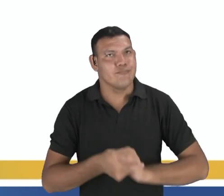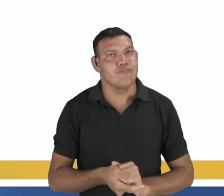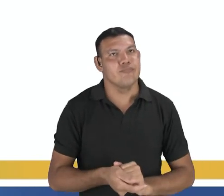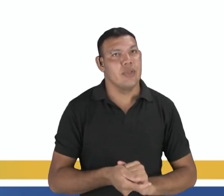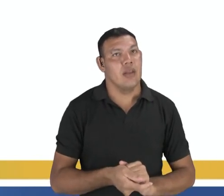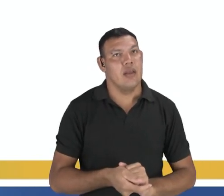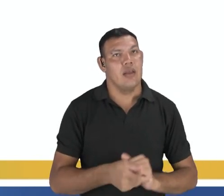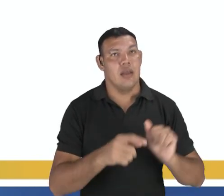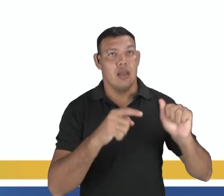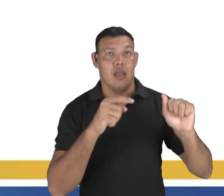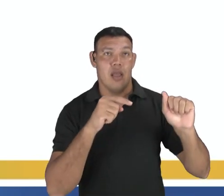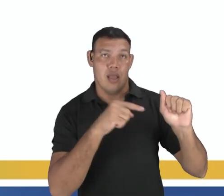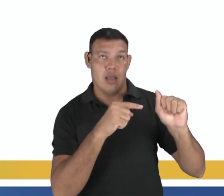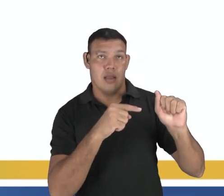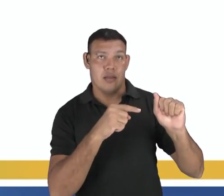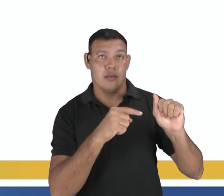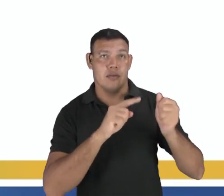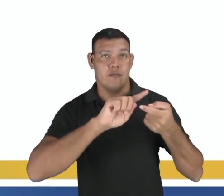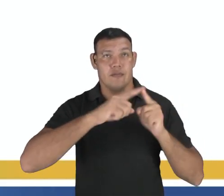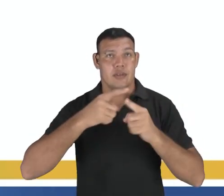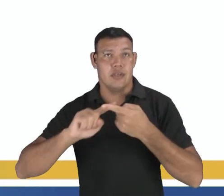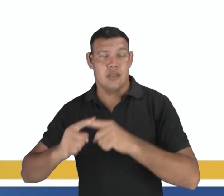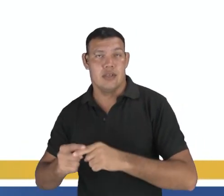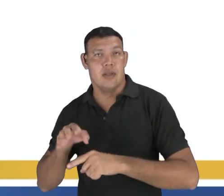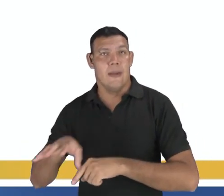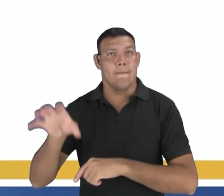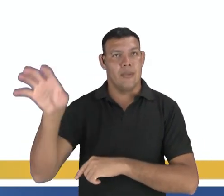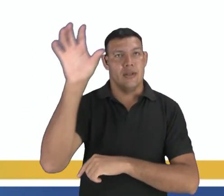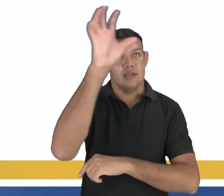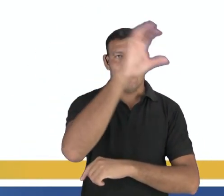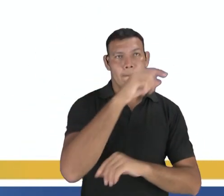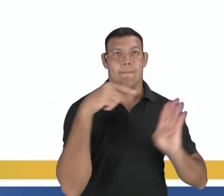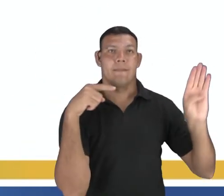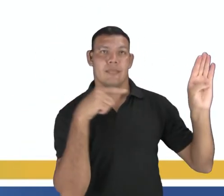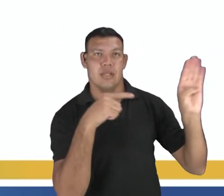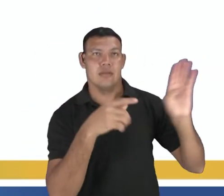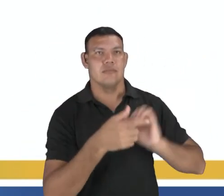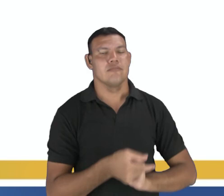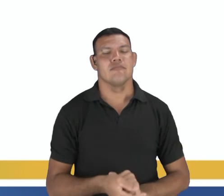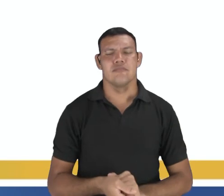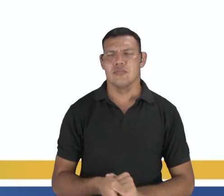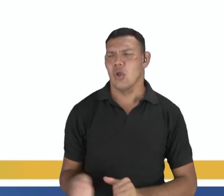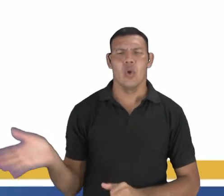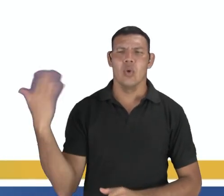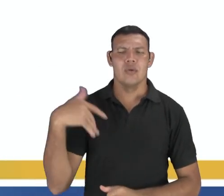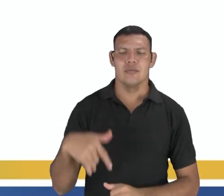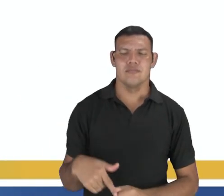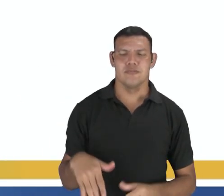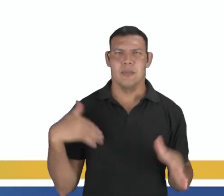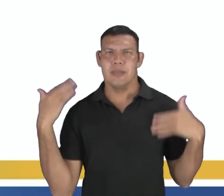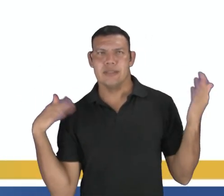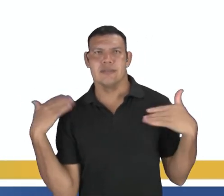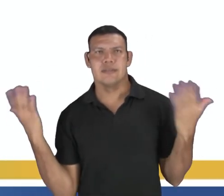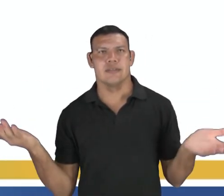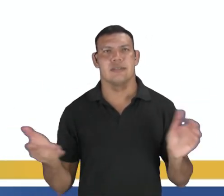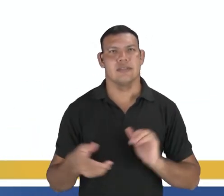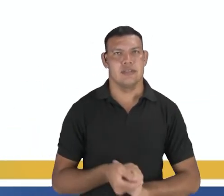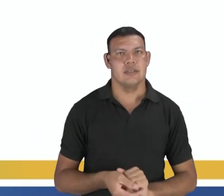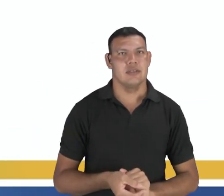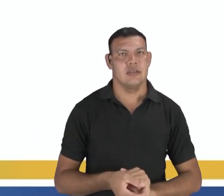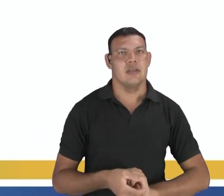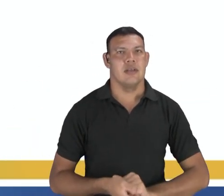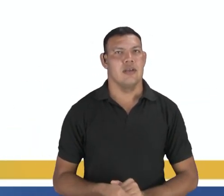regional, na letra B. E aí, mano, tá afim dos rolês hoje? Qual é? Vai topar a parada? Vê se